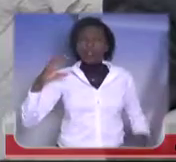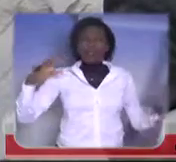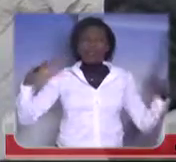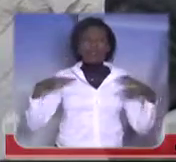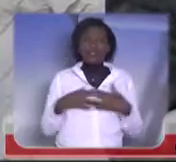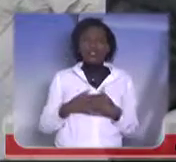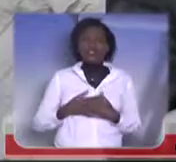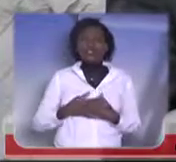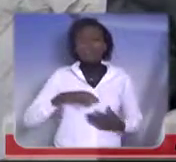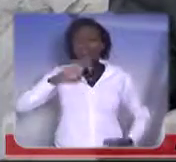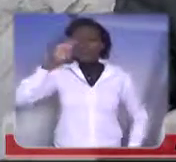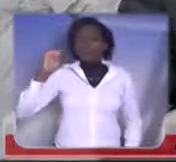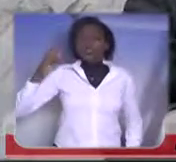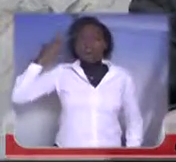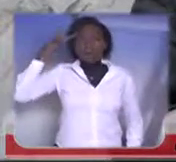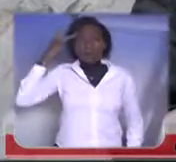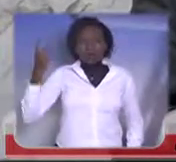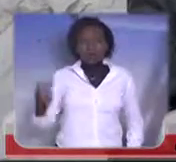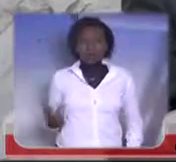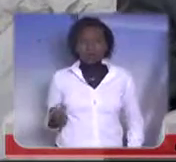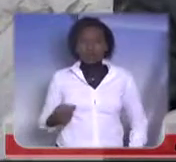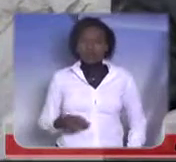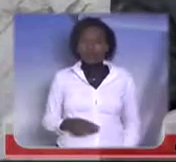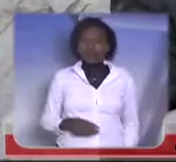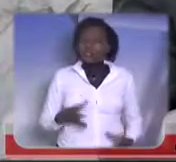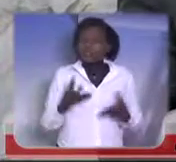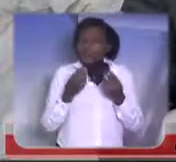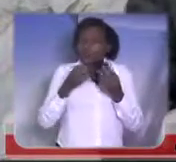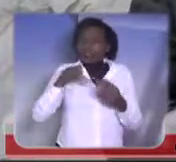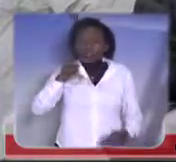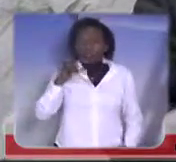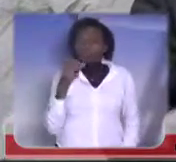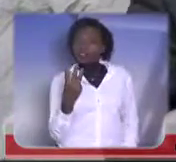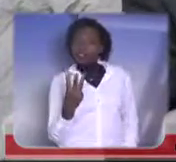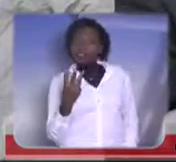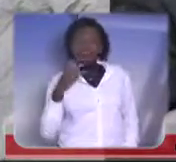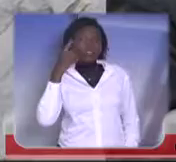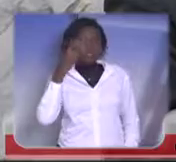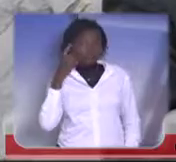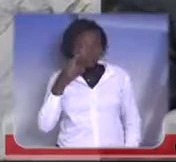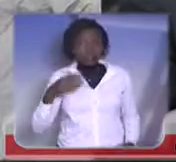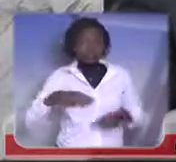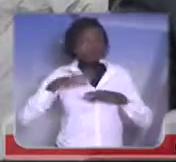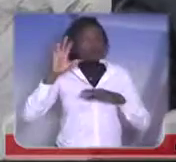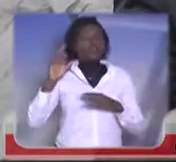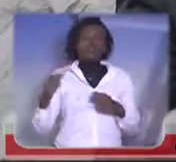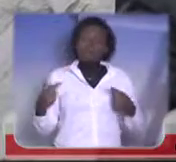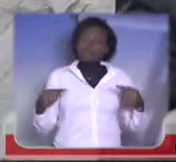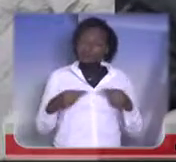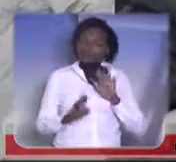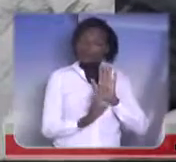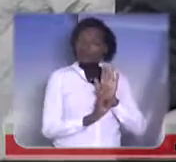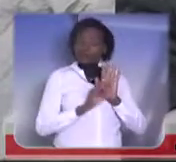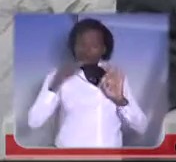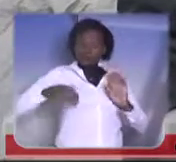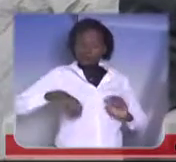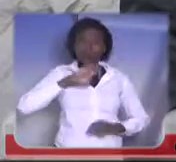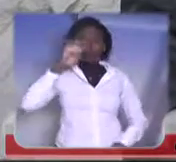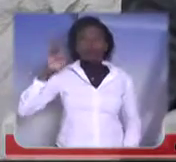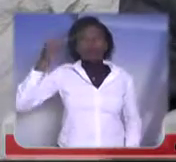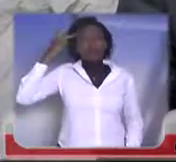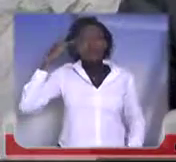São Paulo. Fora eu, tem todos os demais 93 deputados que representam o Estado de São Paulo. Tem que ser ouvido.